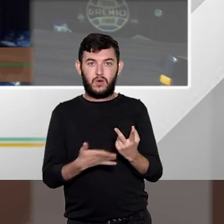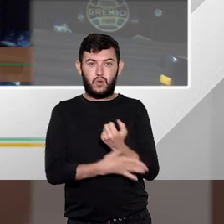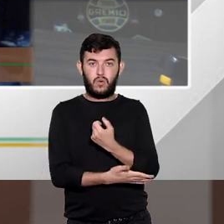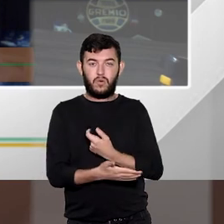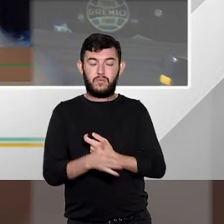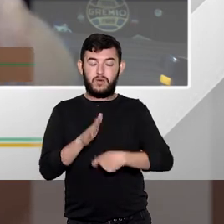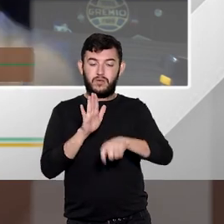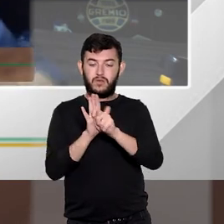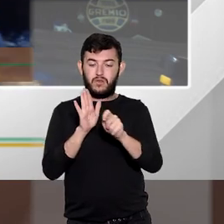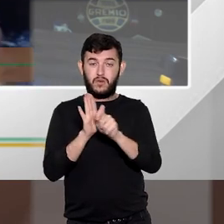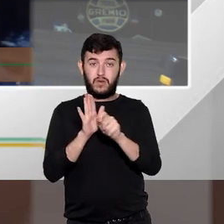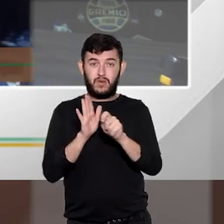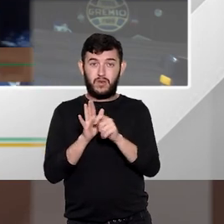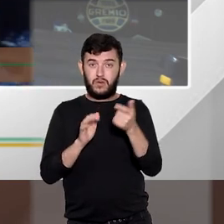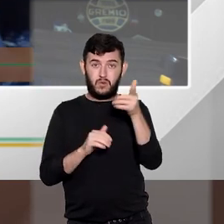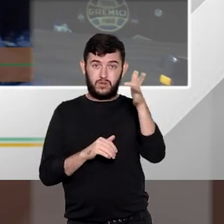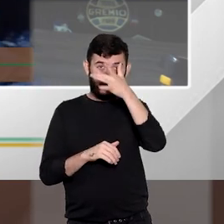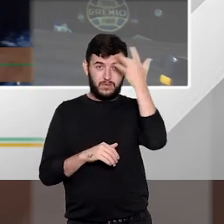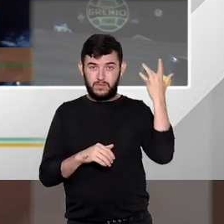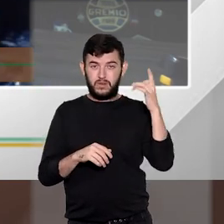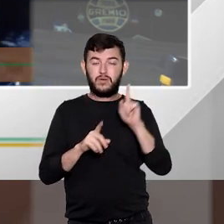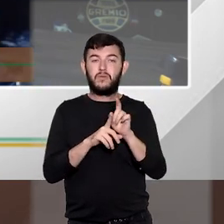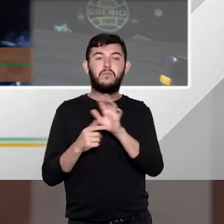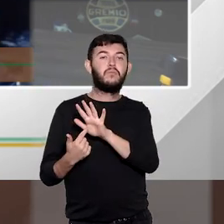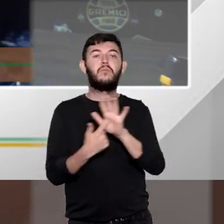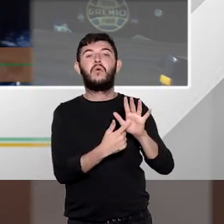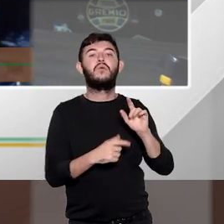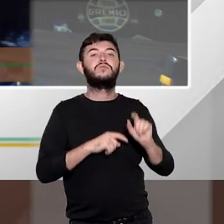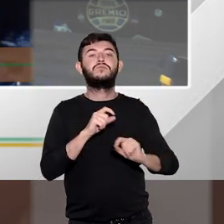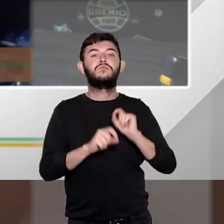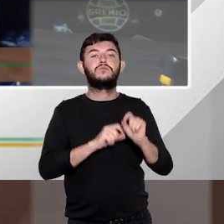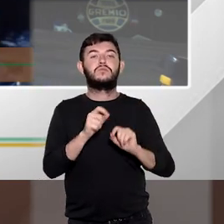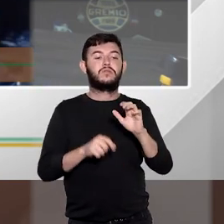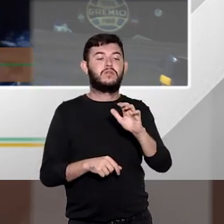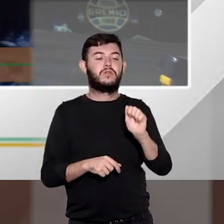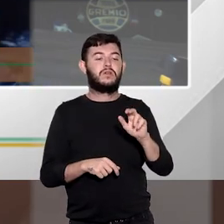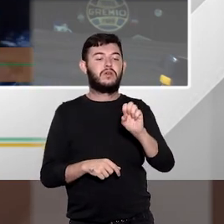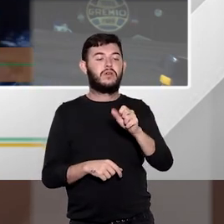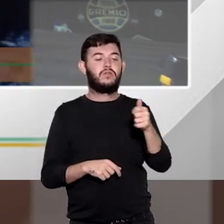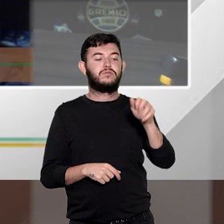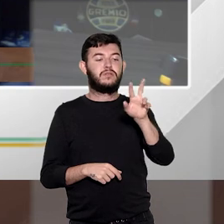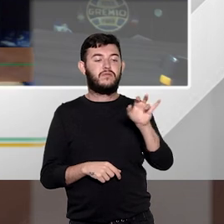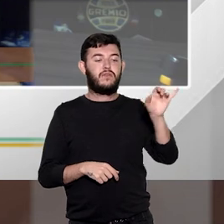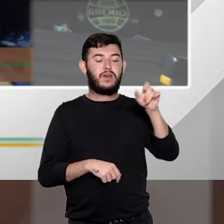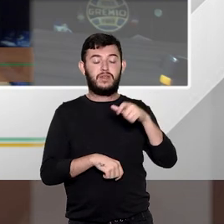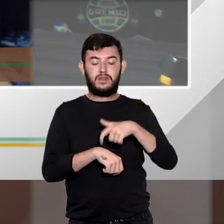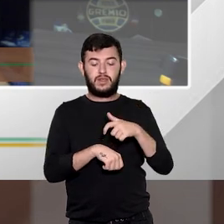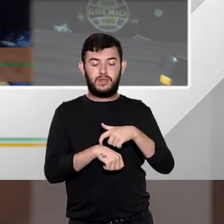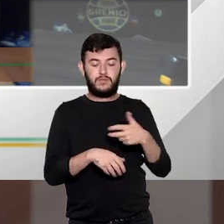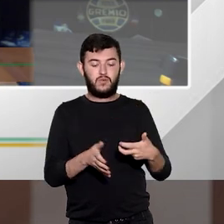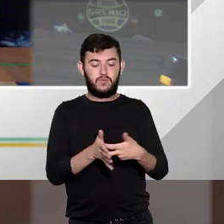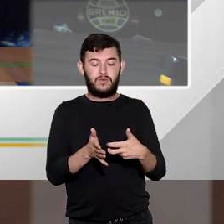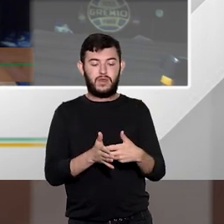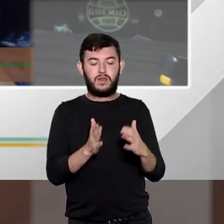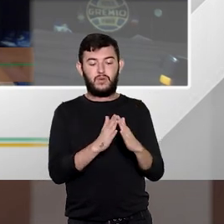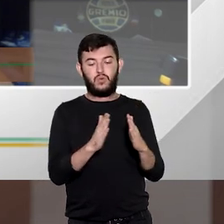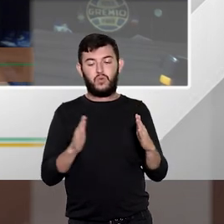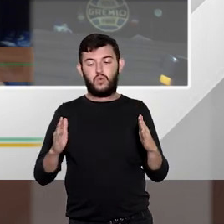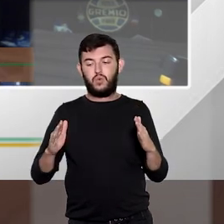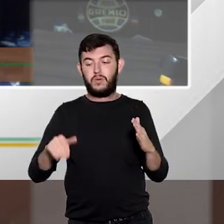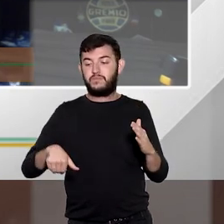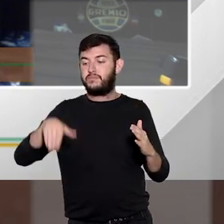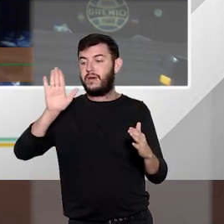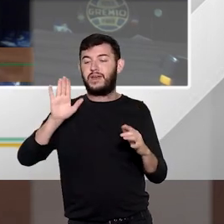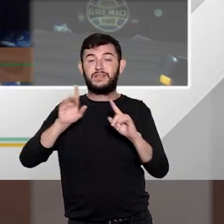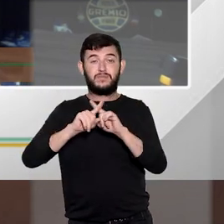aluno da escola já incide esta esta causa de aumento de pena então vejam que não